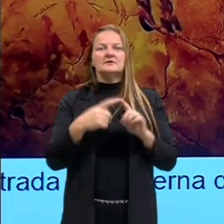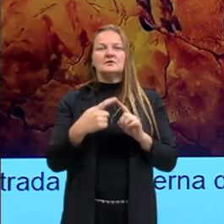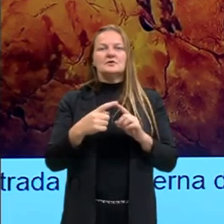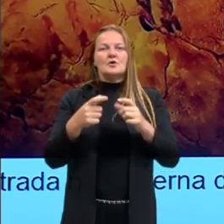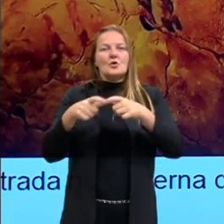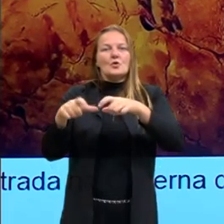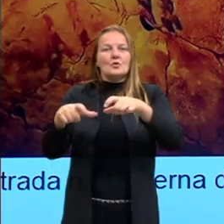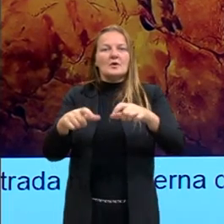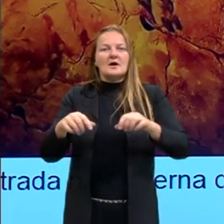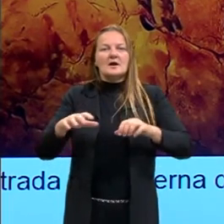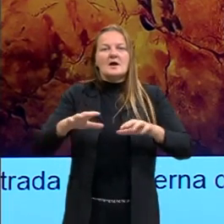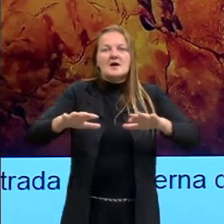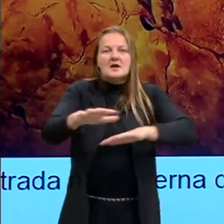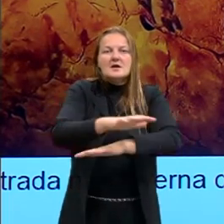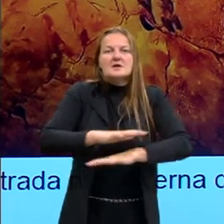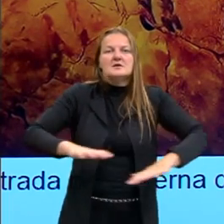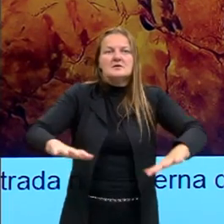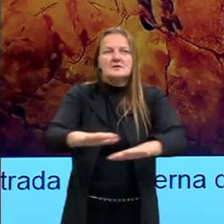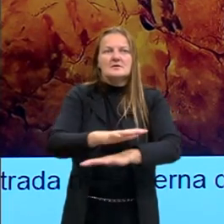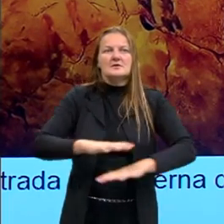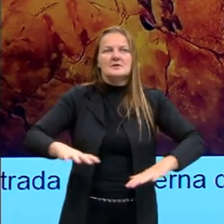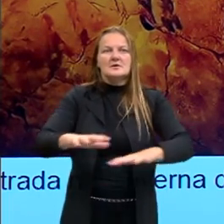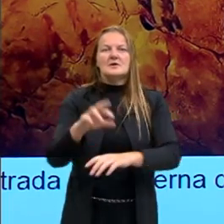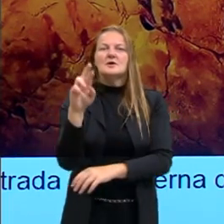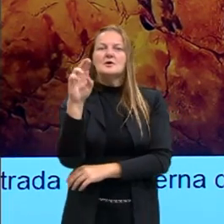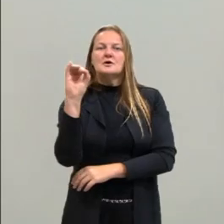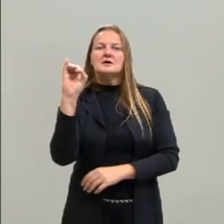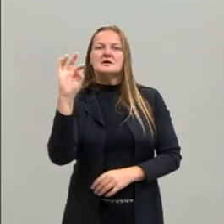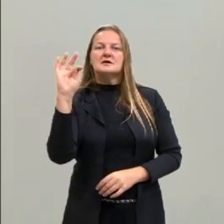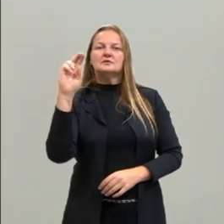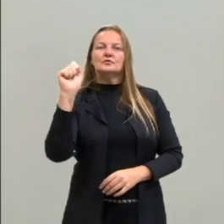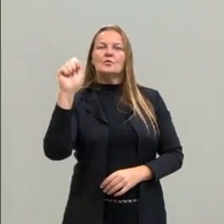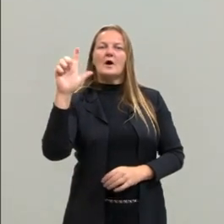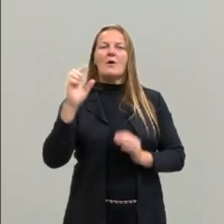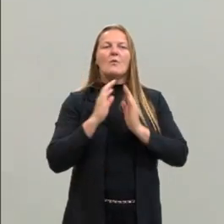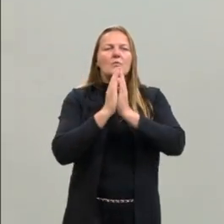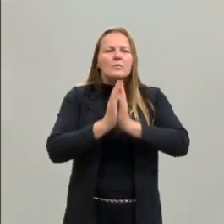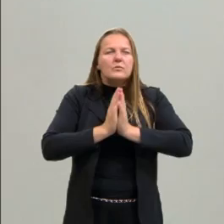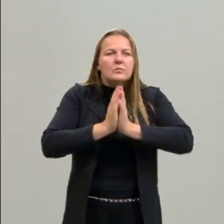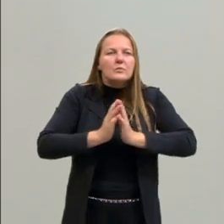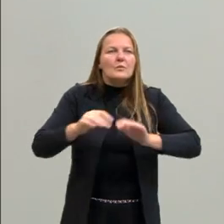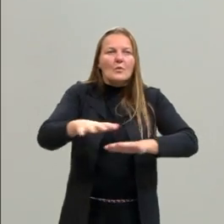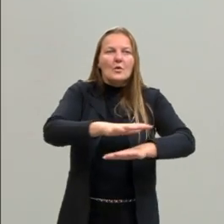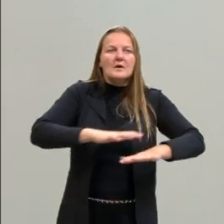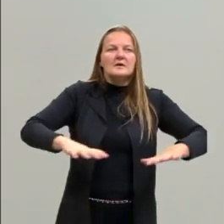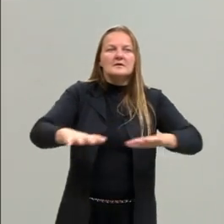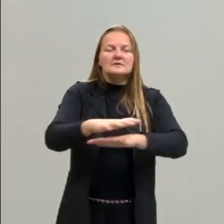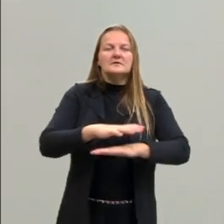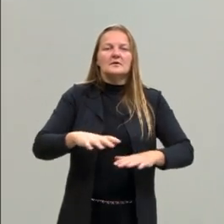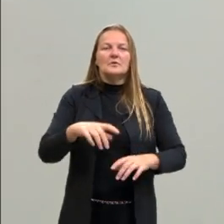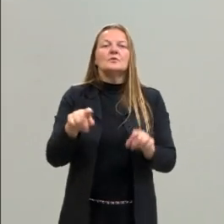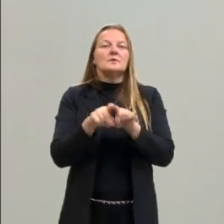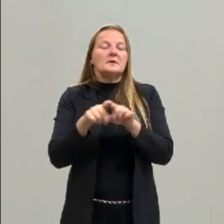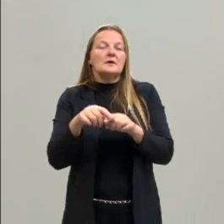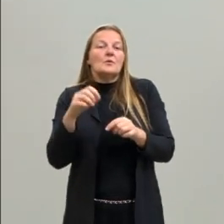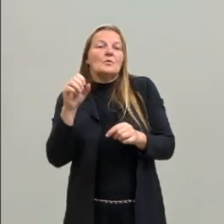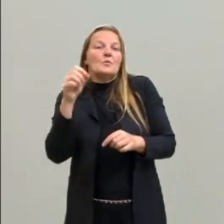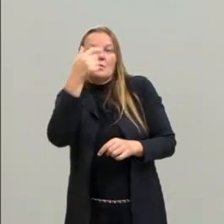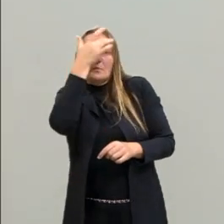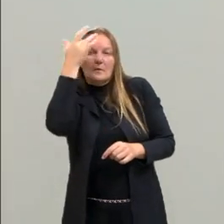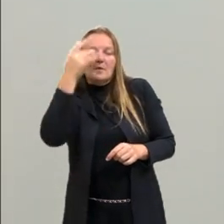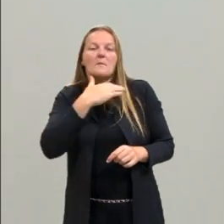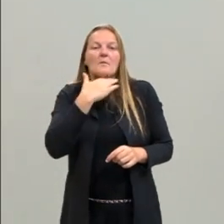espaço ritualístico, um espaço de culto, um espaço fúnebre, de